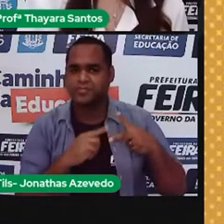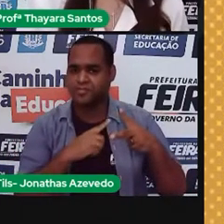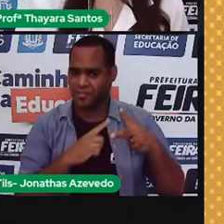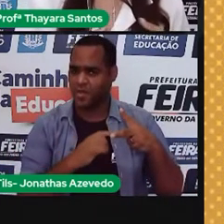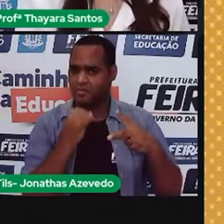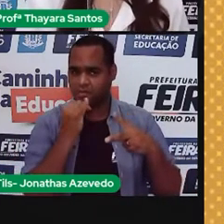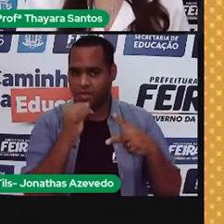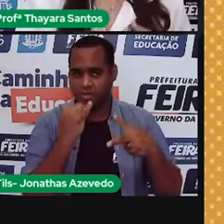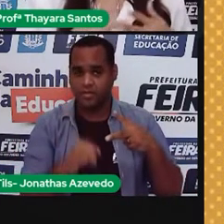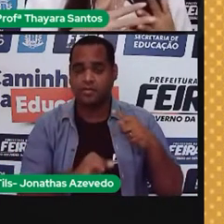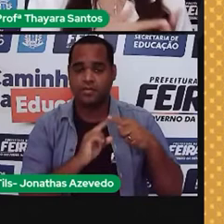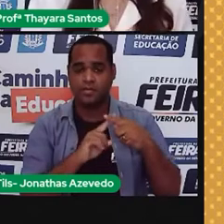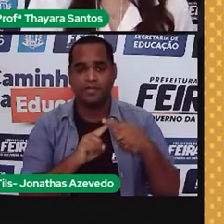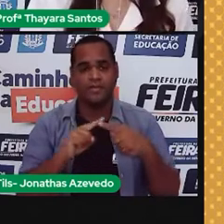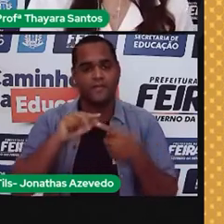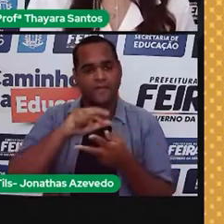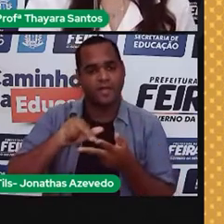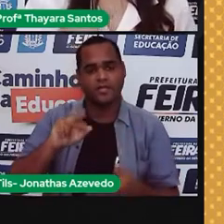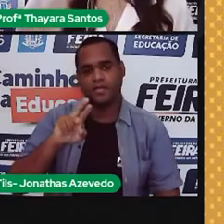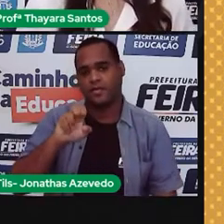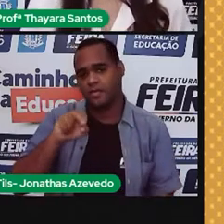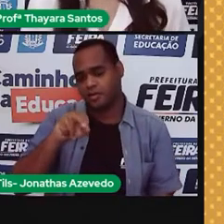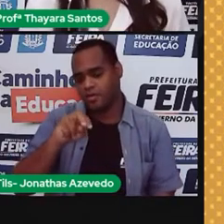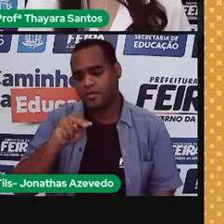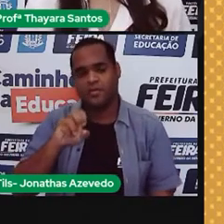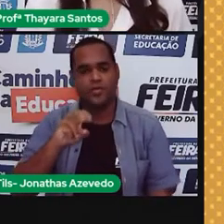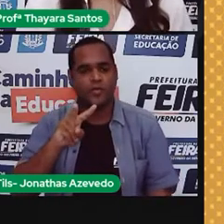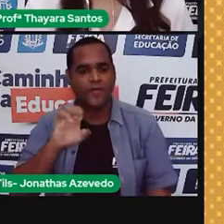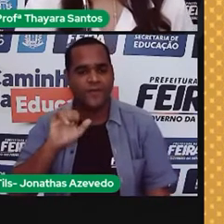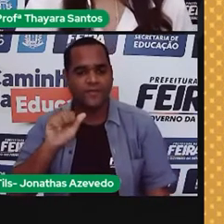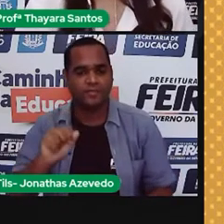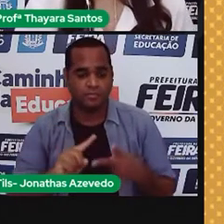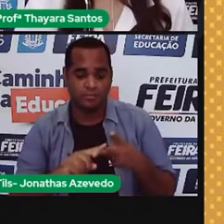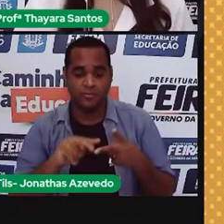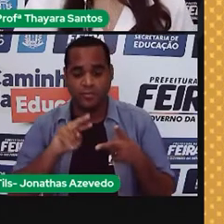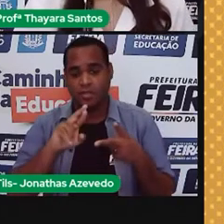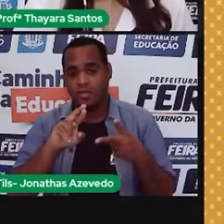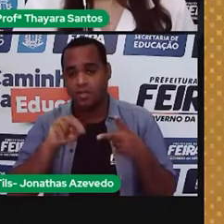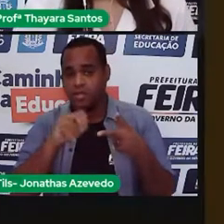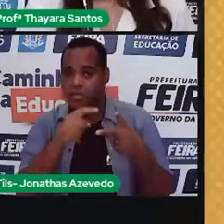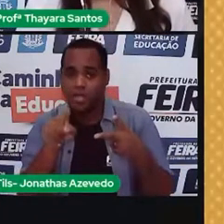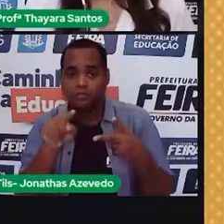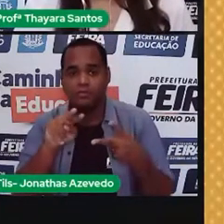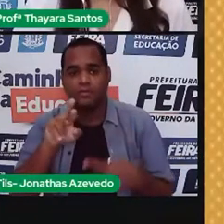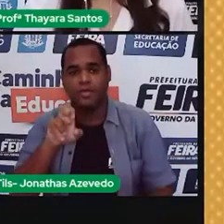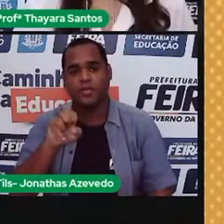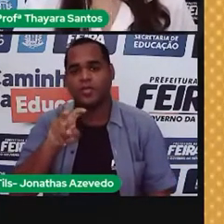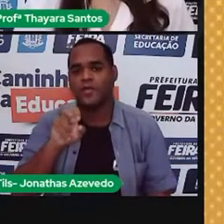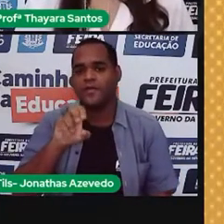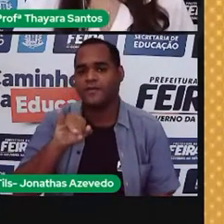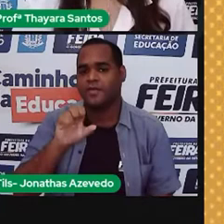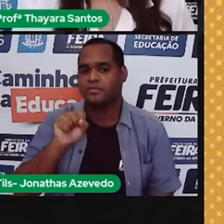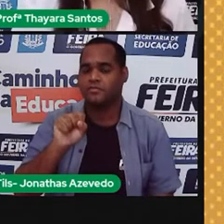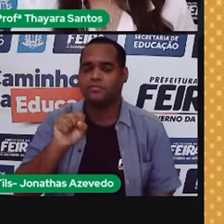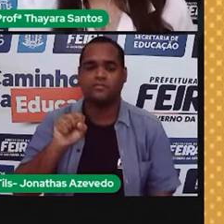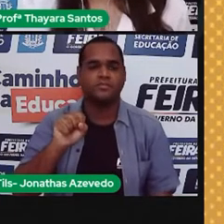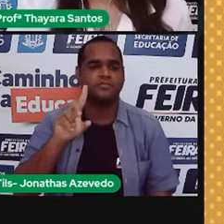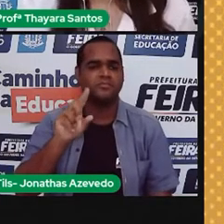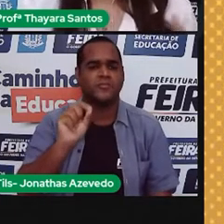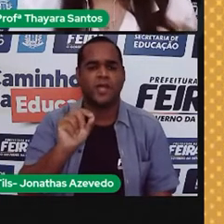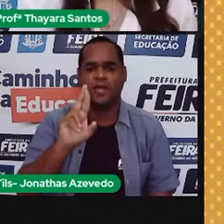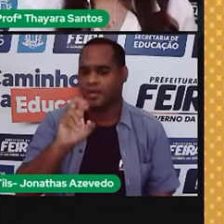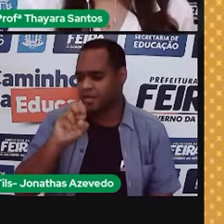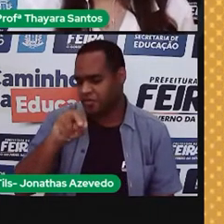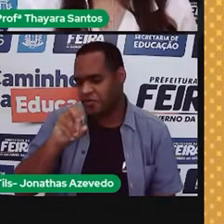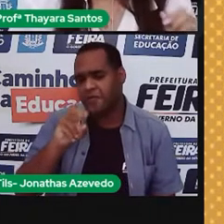de energia, que são aquelas renováveis e aquelas que são chamadas de não renováveis. As fontes de energia que a gente